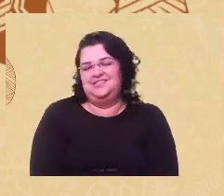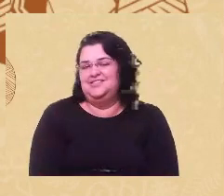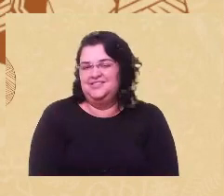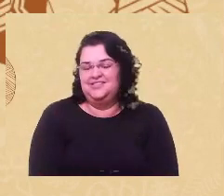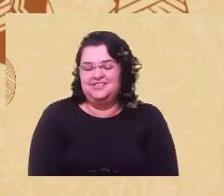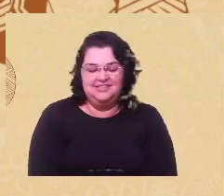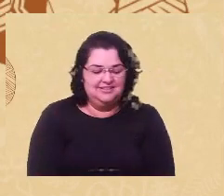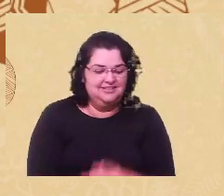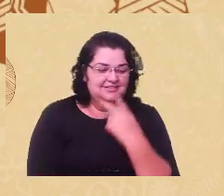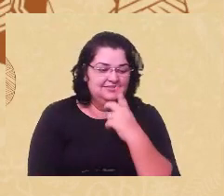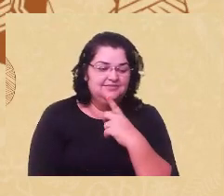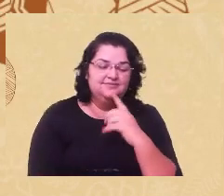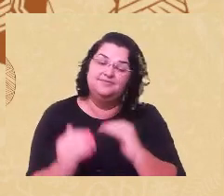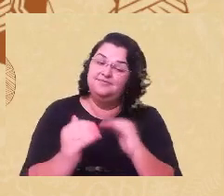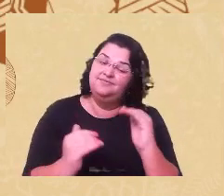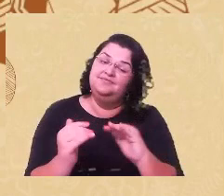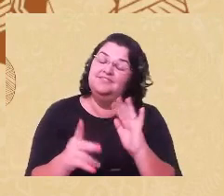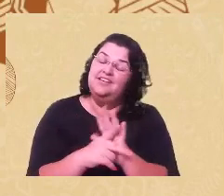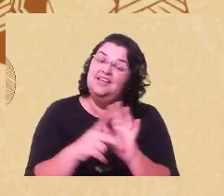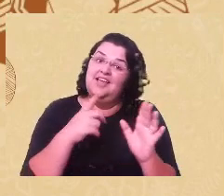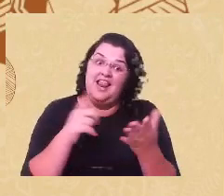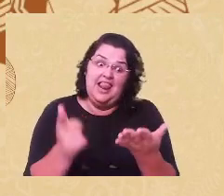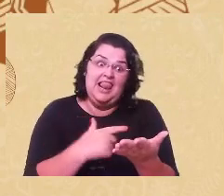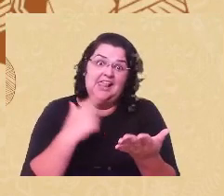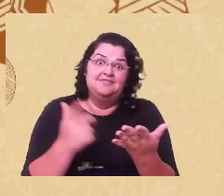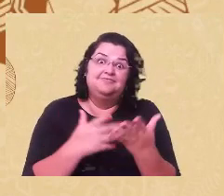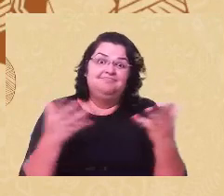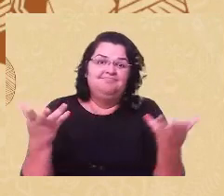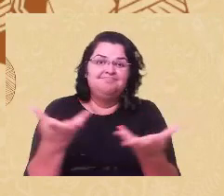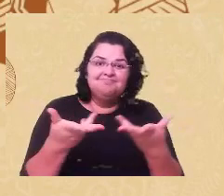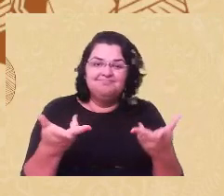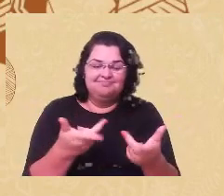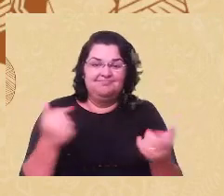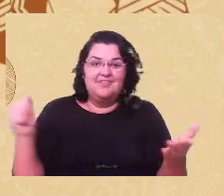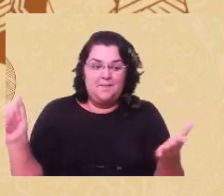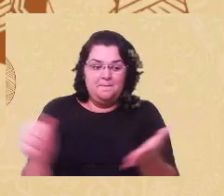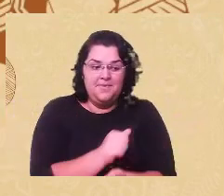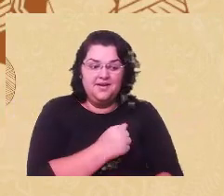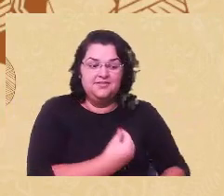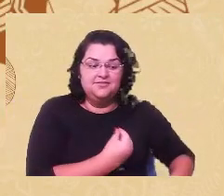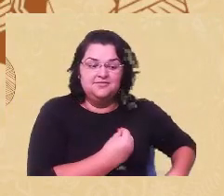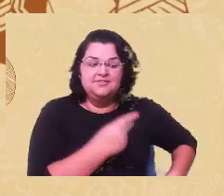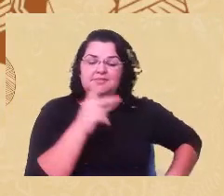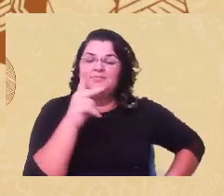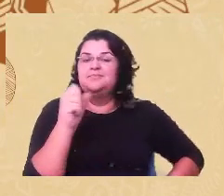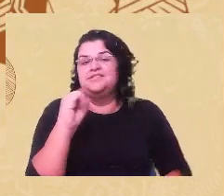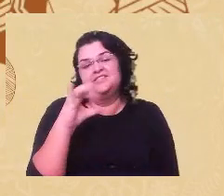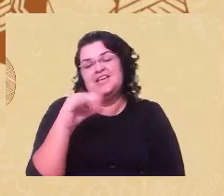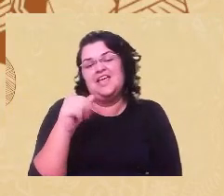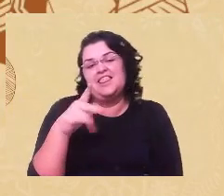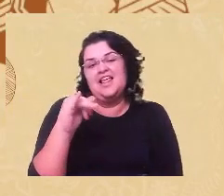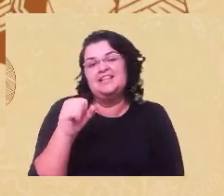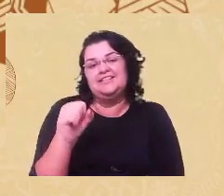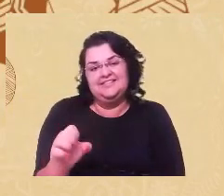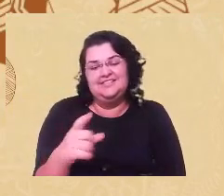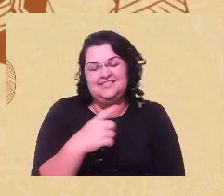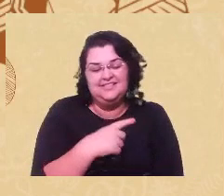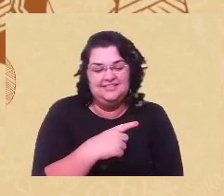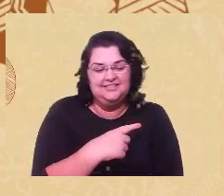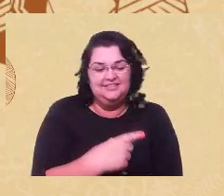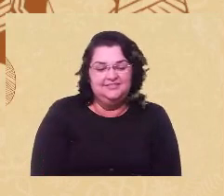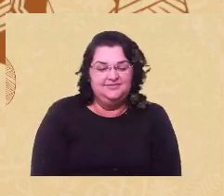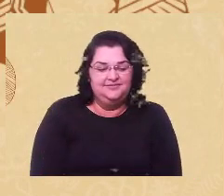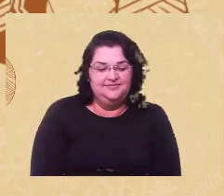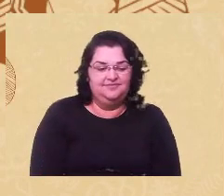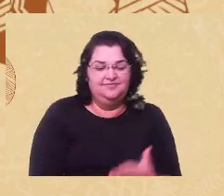Neuza Santos o livro dela foi literalmente apagado da história da psicanálise aí a gente vê a Virgínia Bicudo que participou